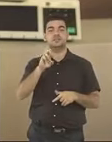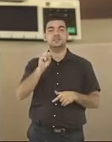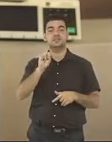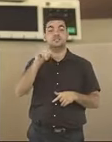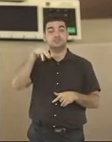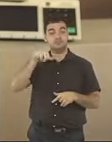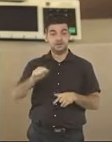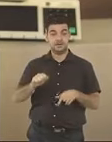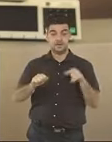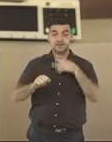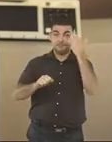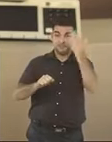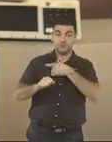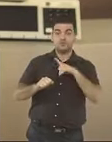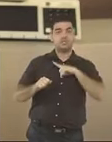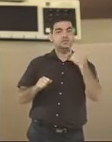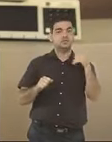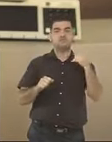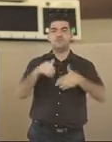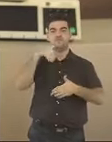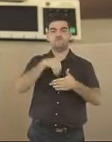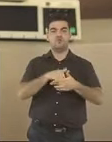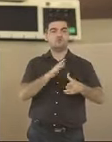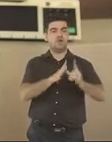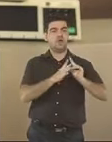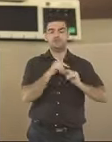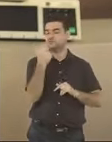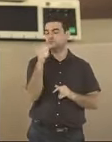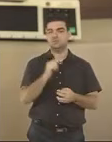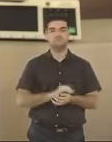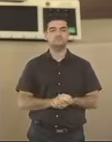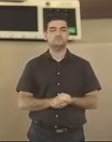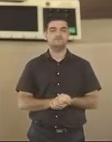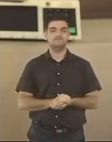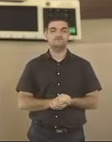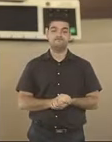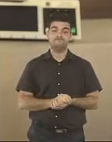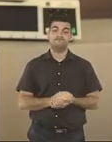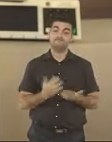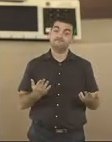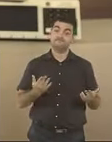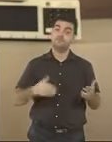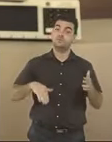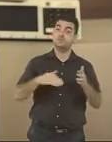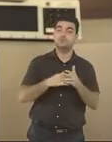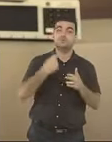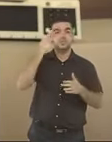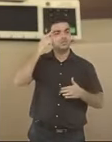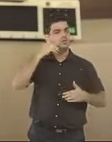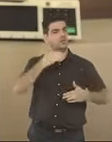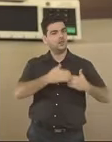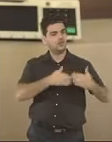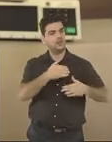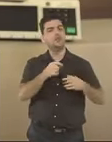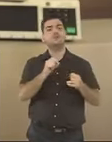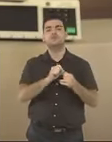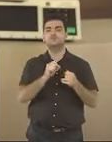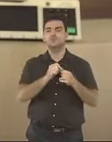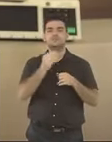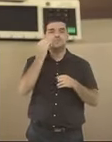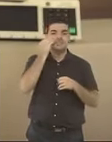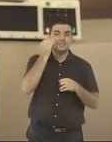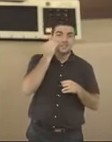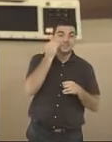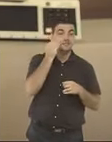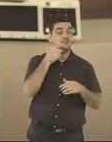comprova que não há nenhum voto na urna. Durante todo o dia de eleição é realizado o